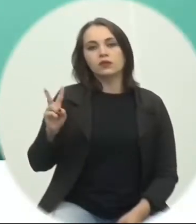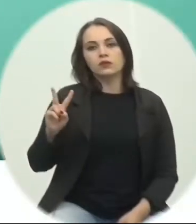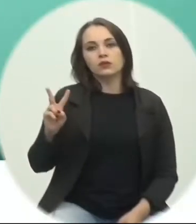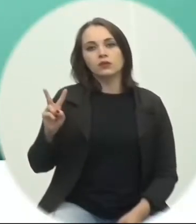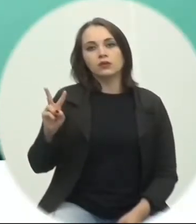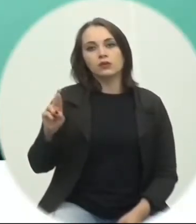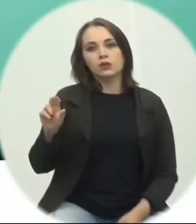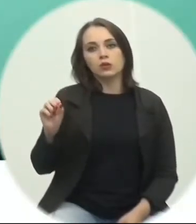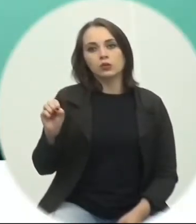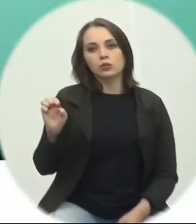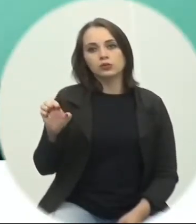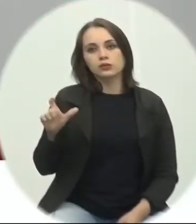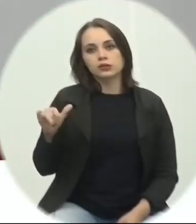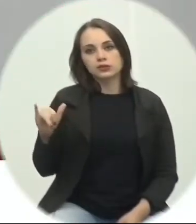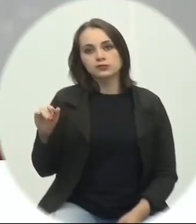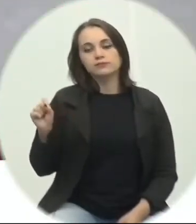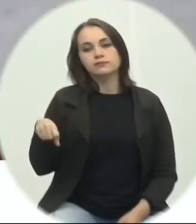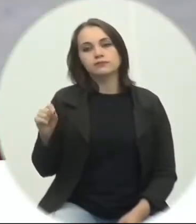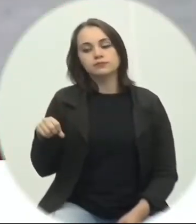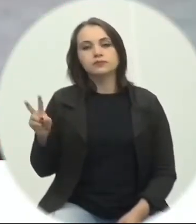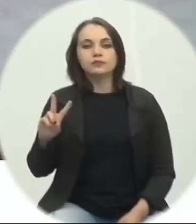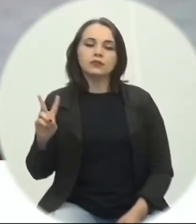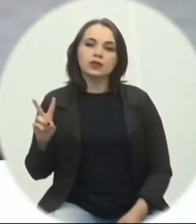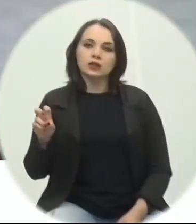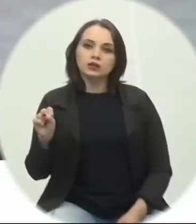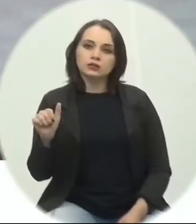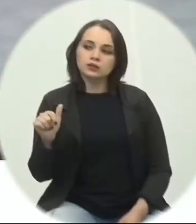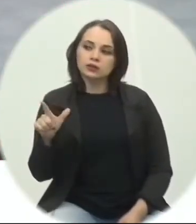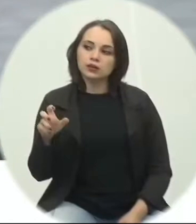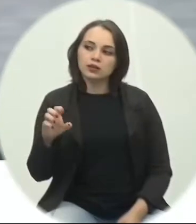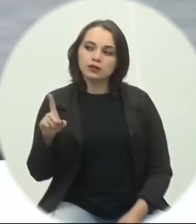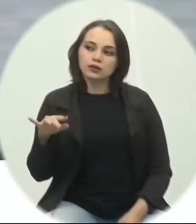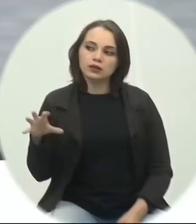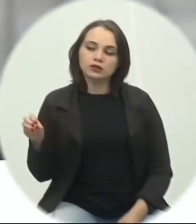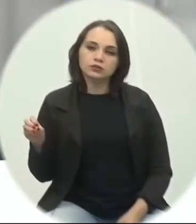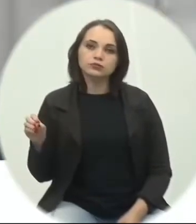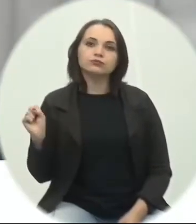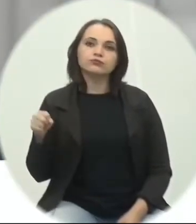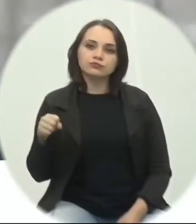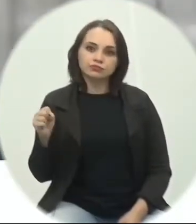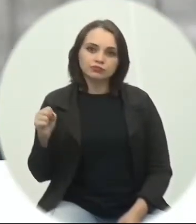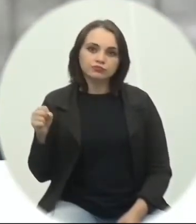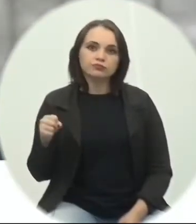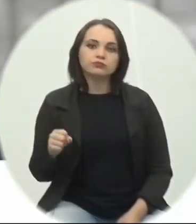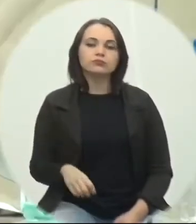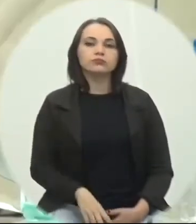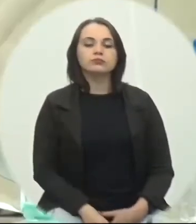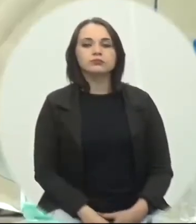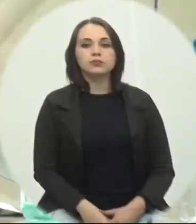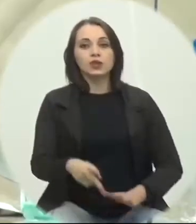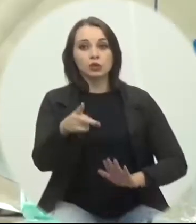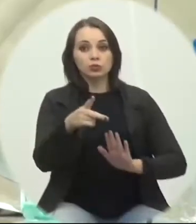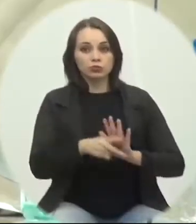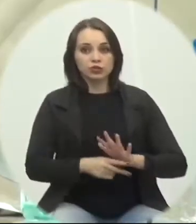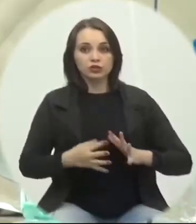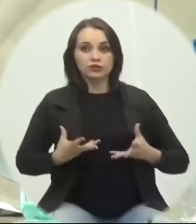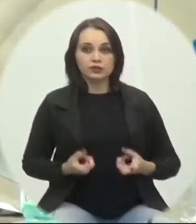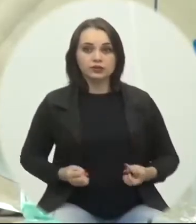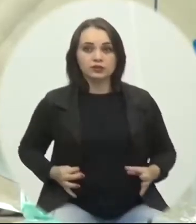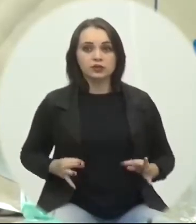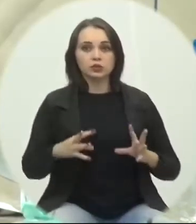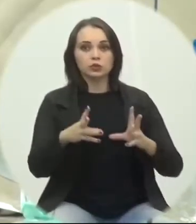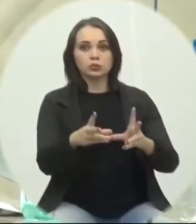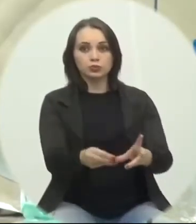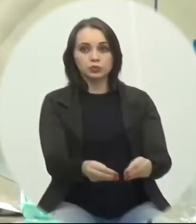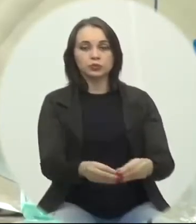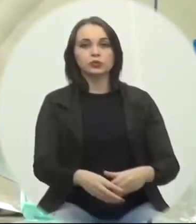de Luca? A favor. A favor, vereador Salésio Lima? A favor. A favor, o projeto foi aprovado por